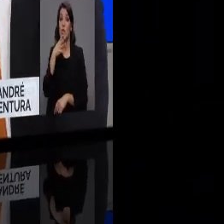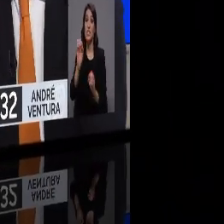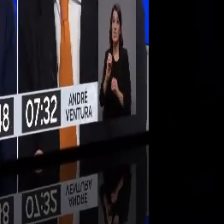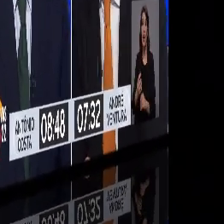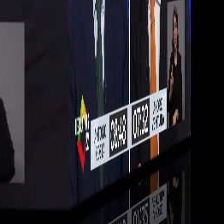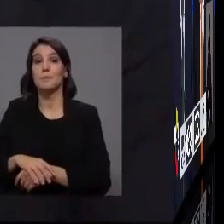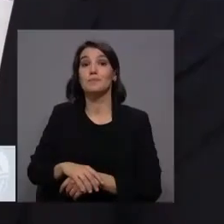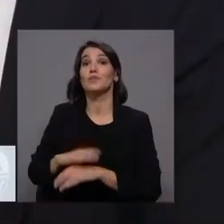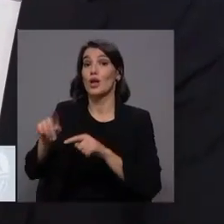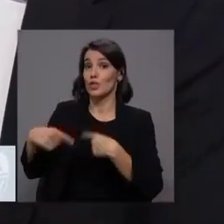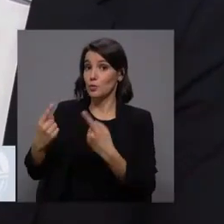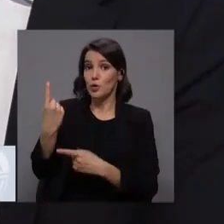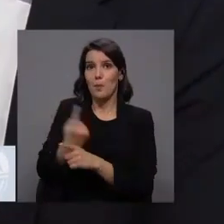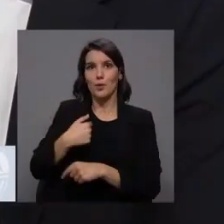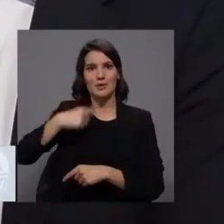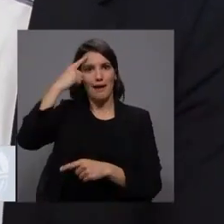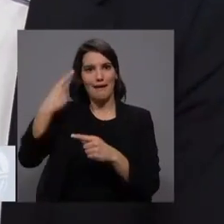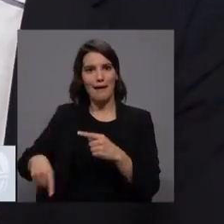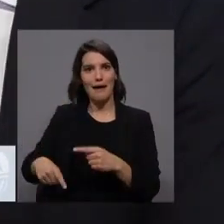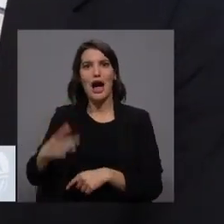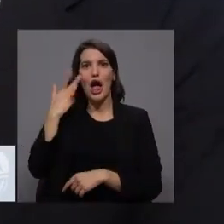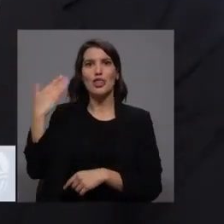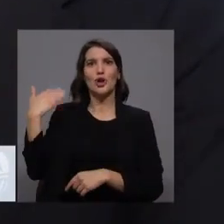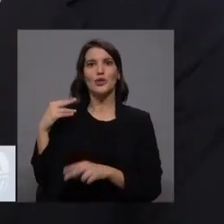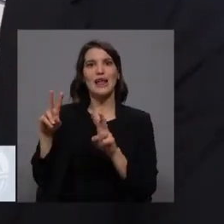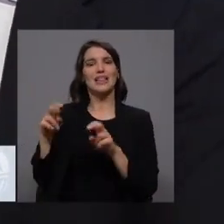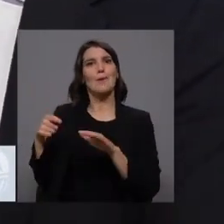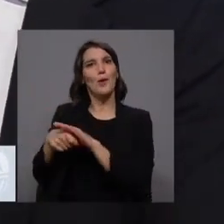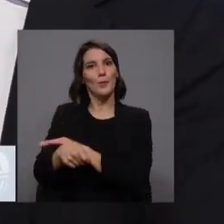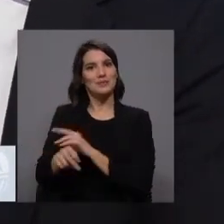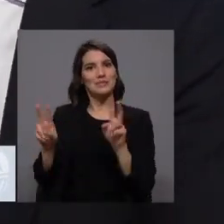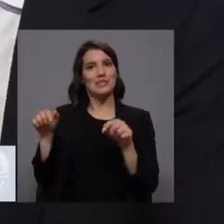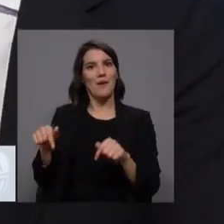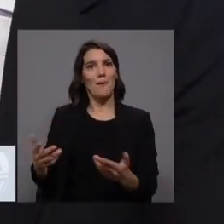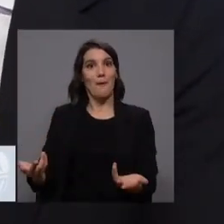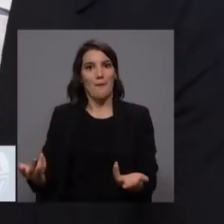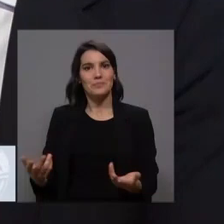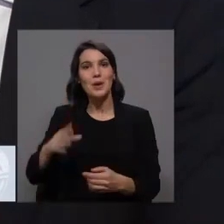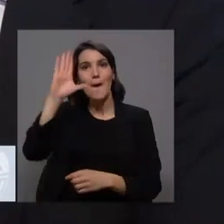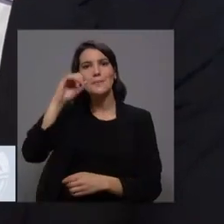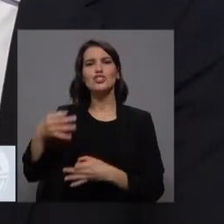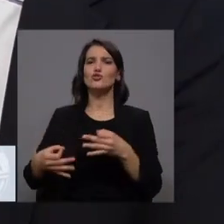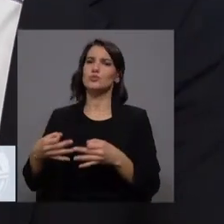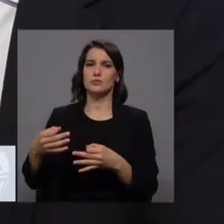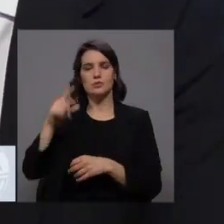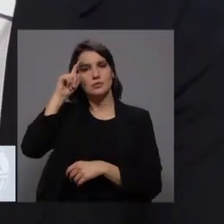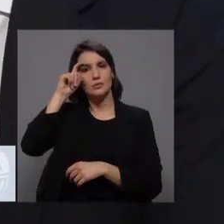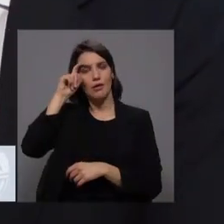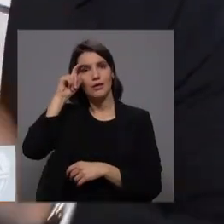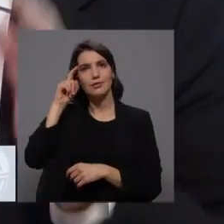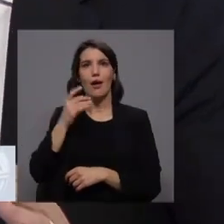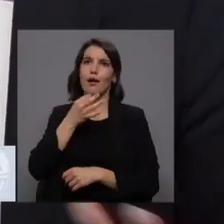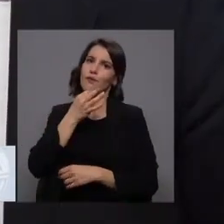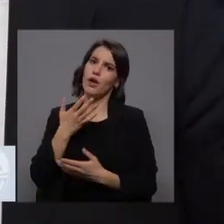tenha que ser o líder do Chega a dizer... O que eu nunca esperava era ver António Costa trazer o tema da corrupção para cima da mesa. O ministro da Justiça de José Sócrates trazer